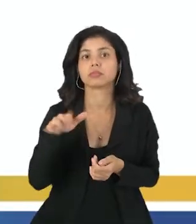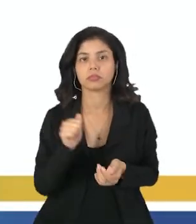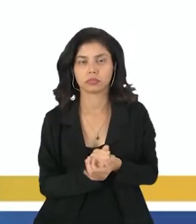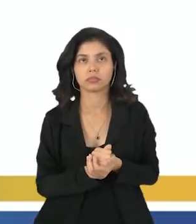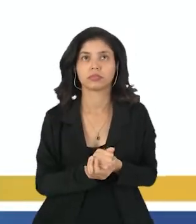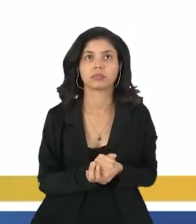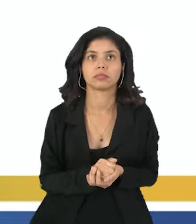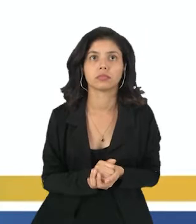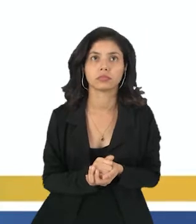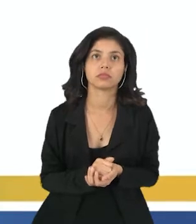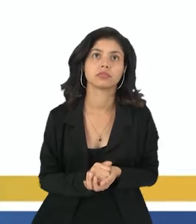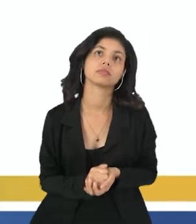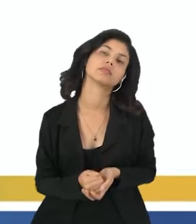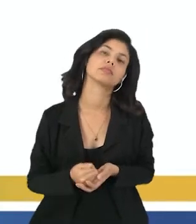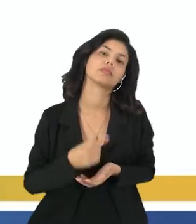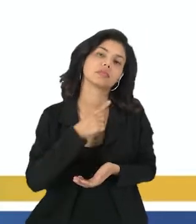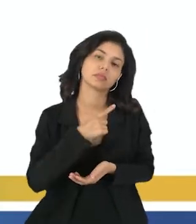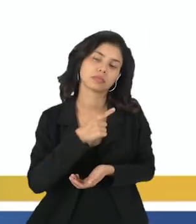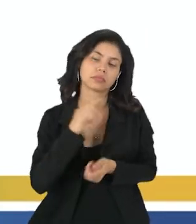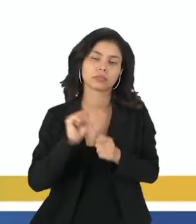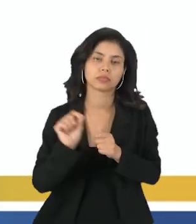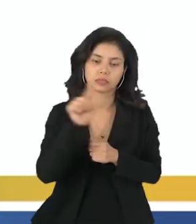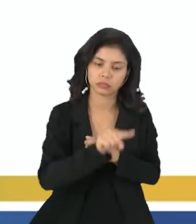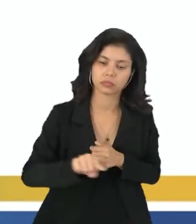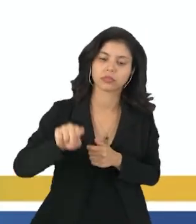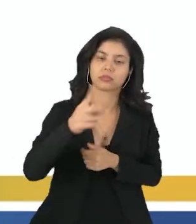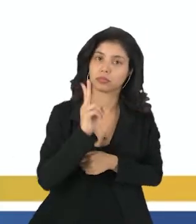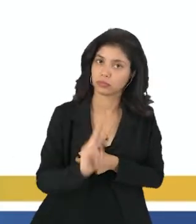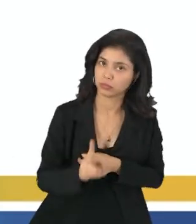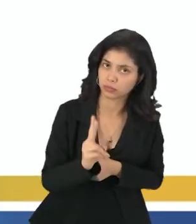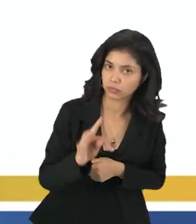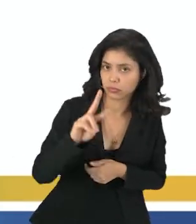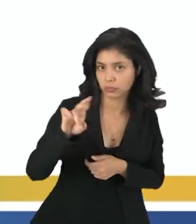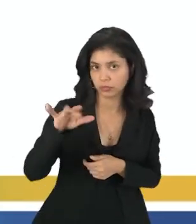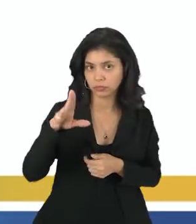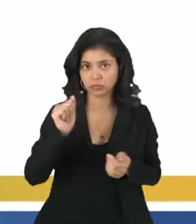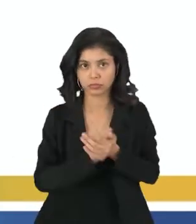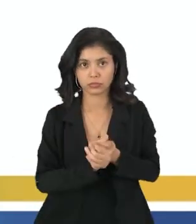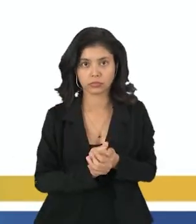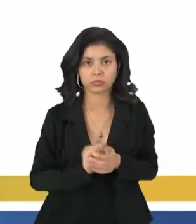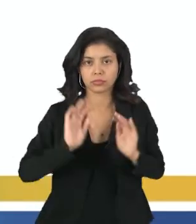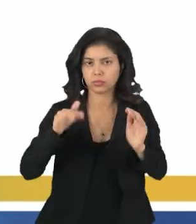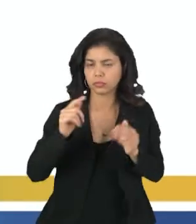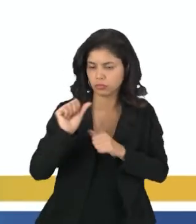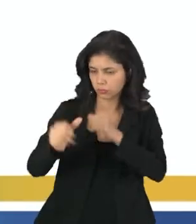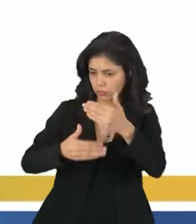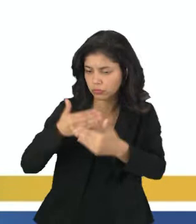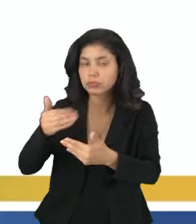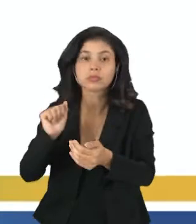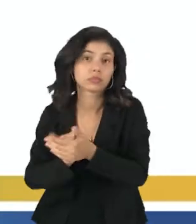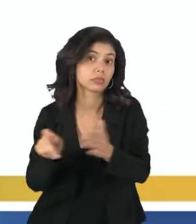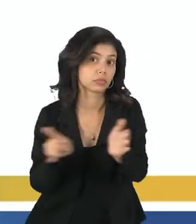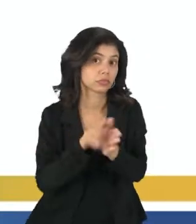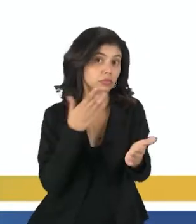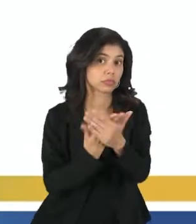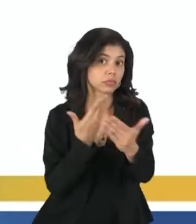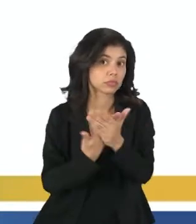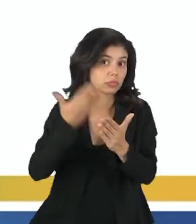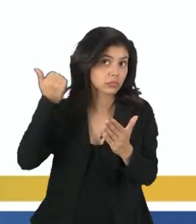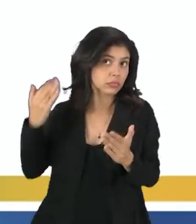que operando em um ciclo termodinâmico, aqueles ciclos que foram estudados na aula passada,